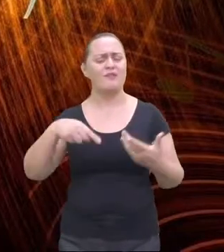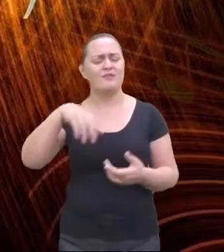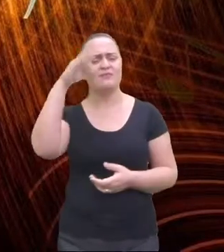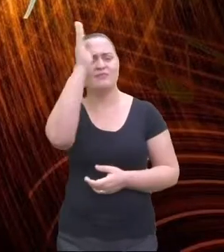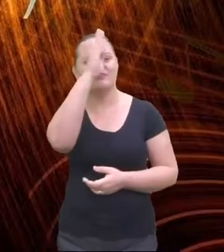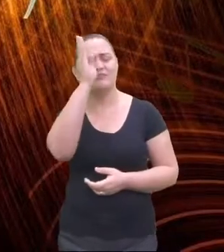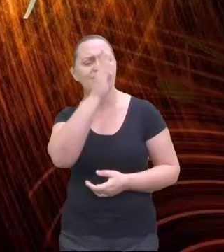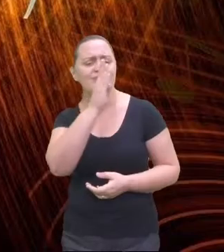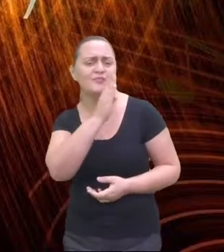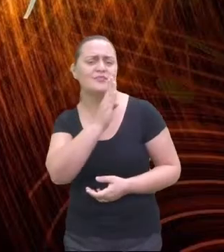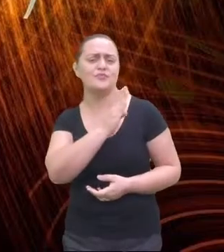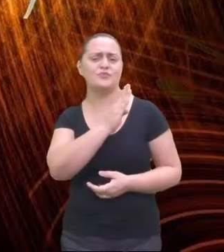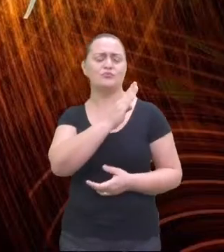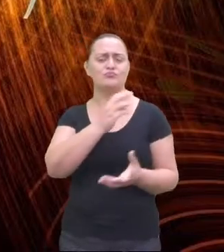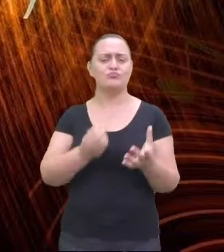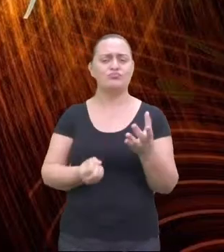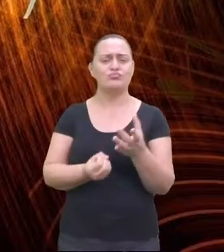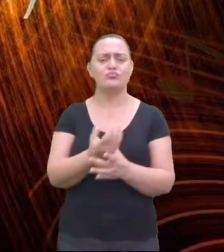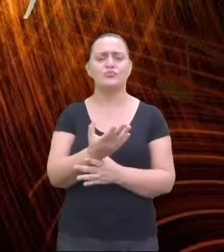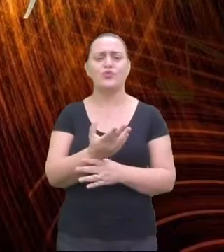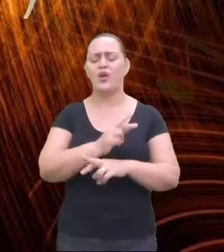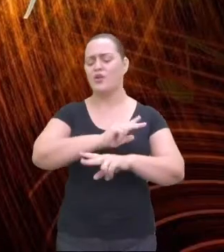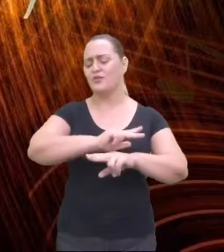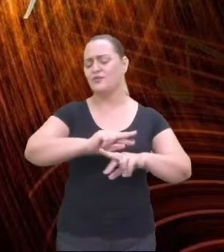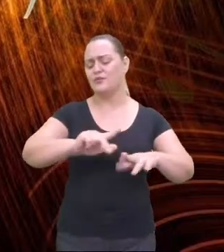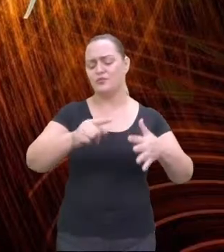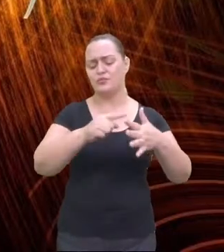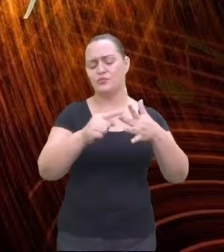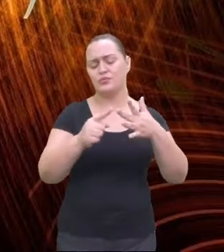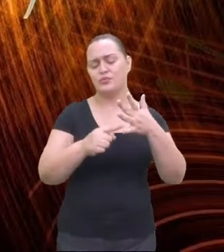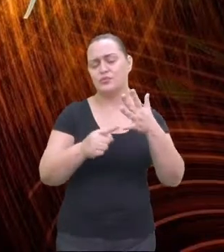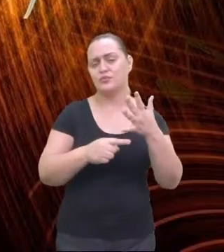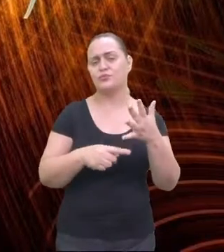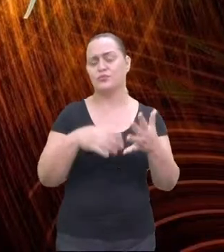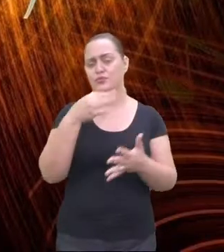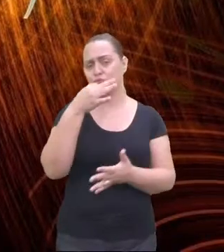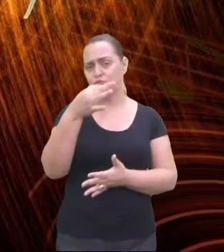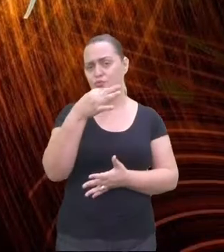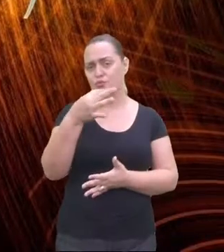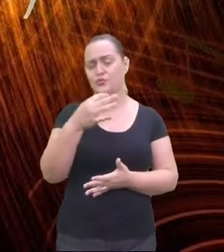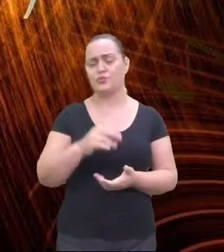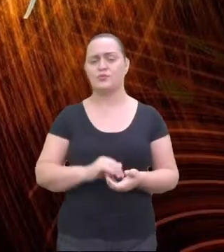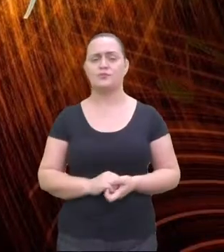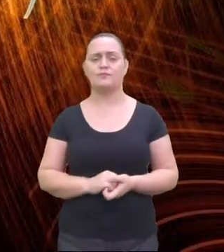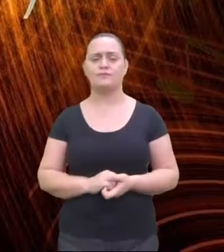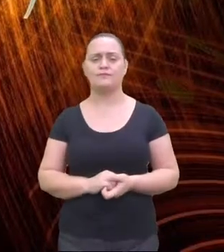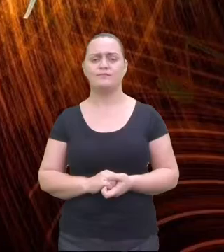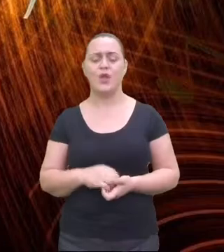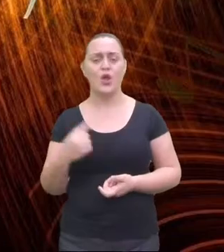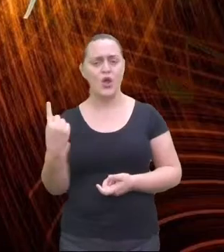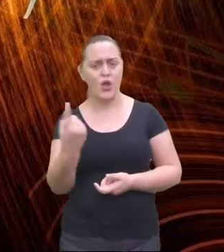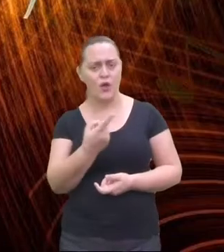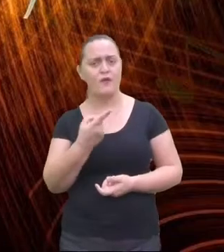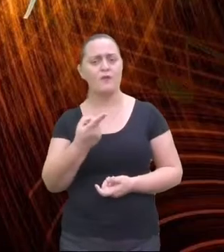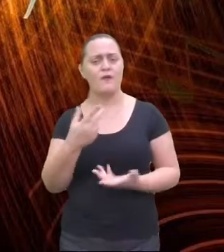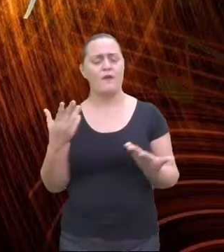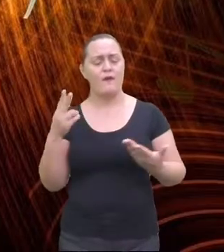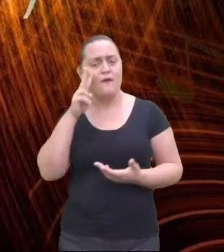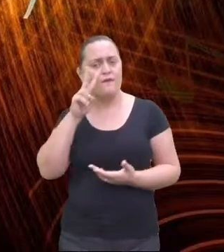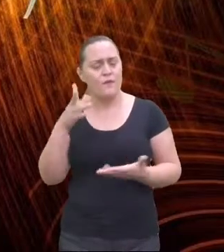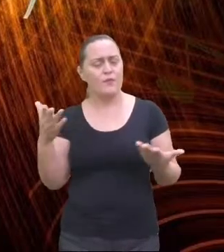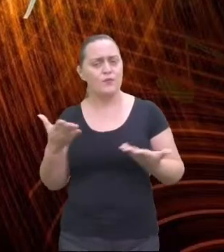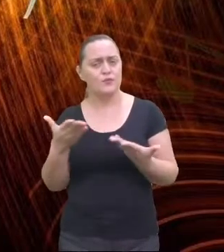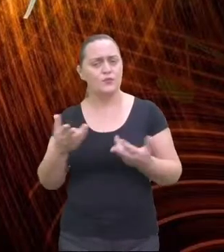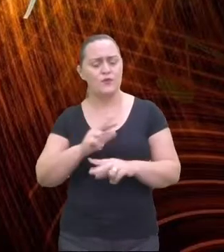acrescida um pouco de gêneros. Até aqui, estudamos com o baião, o choro, dentre outras